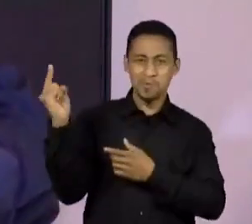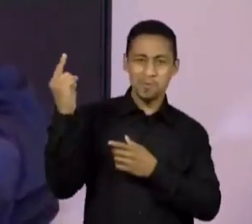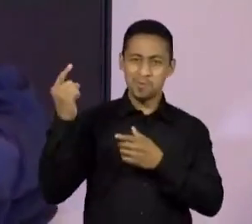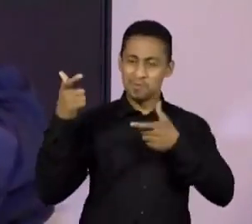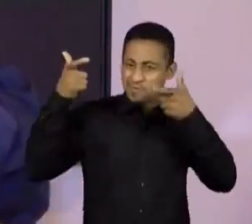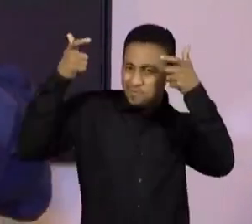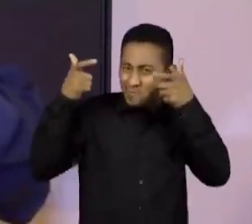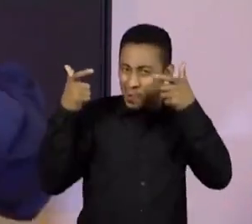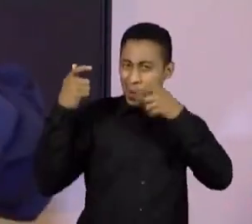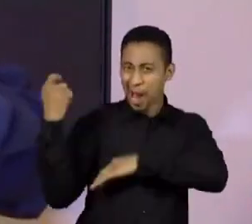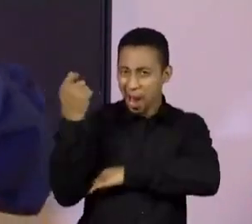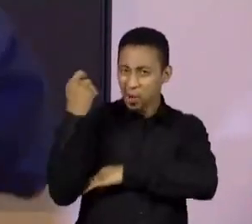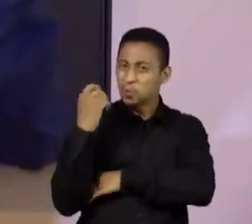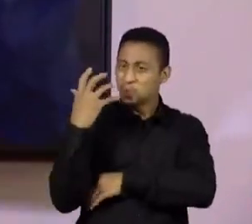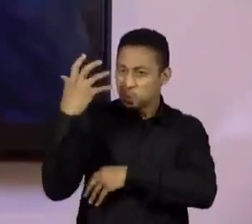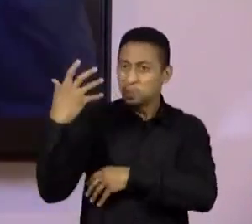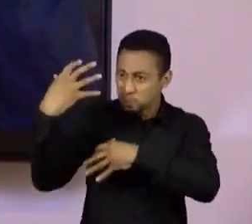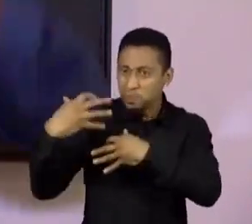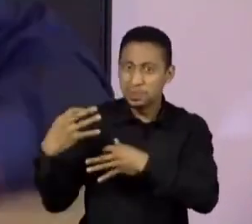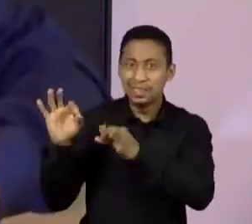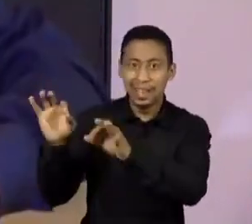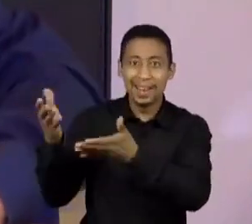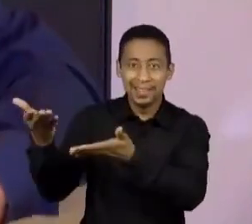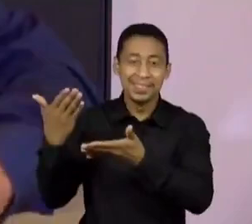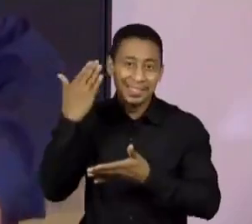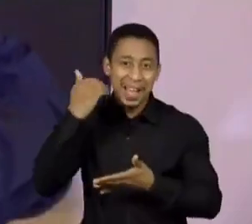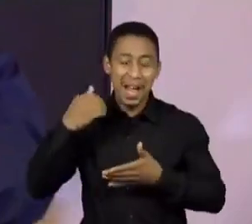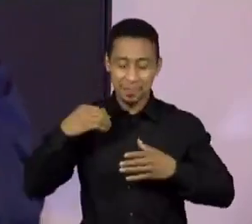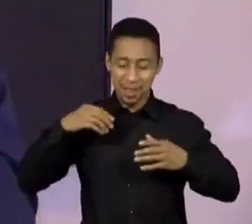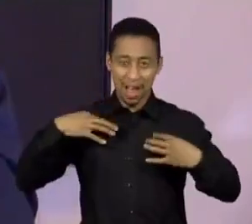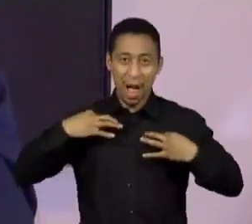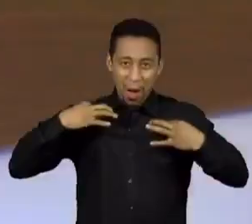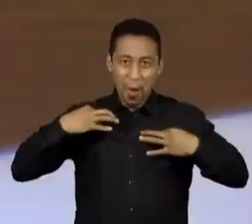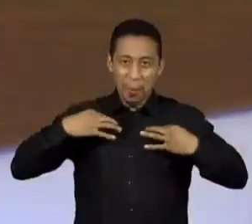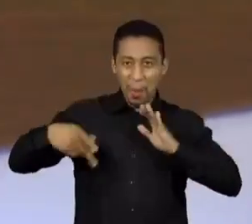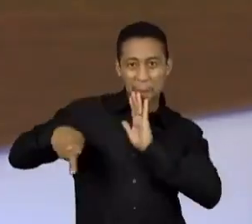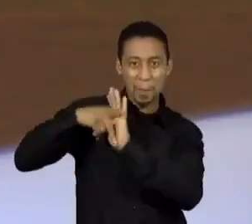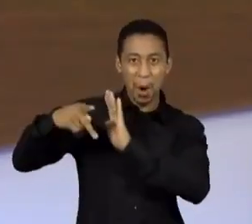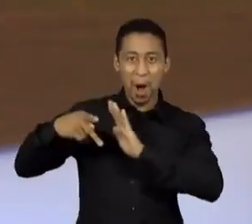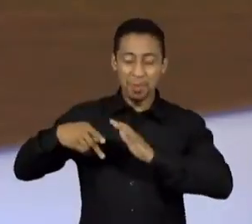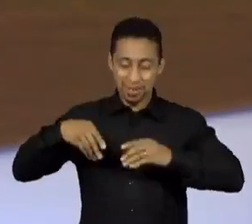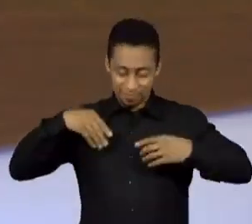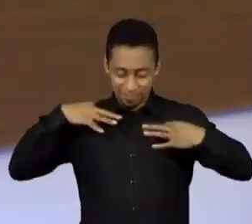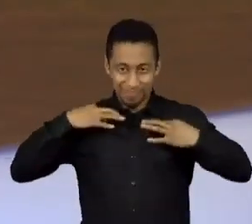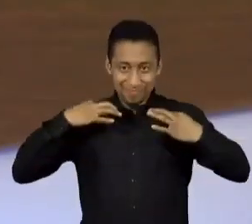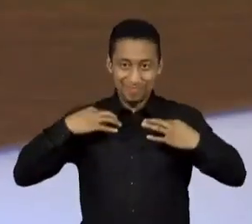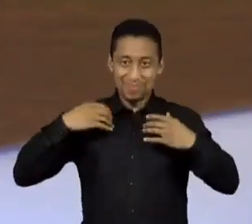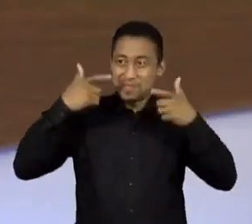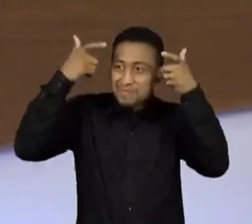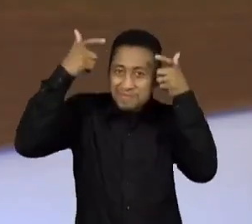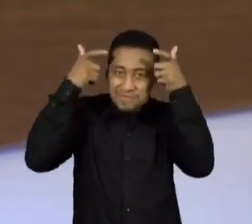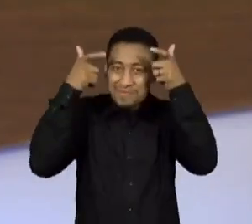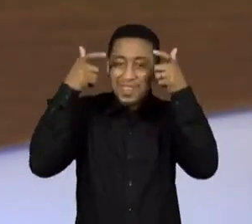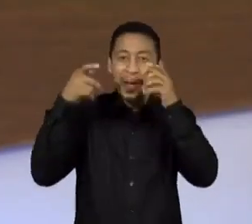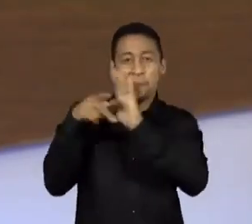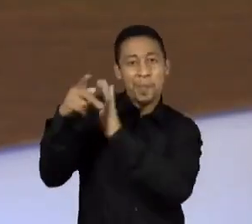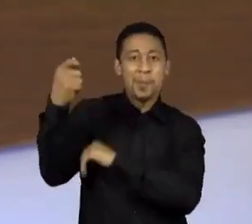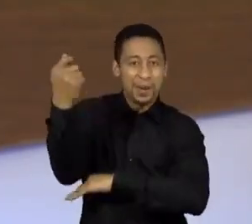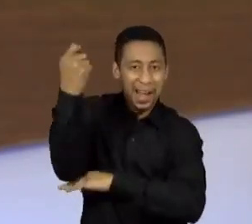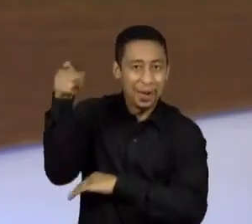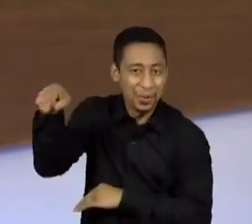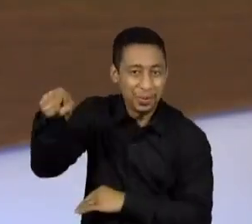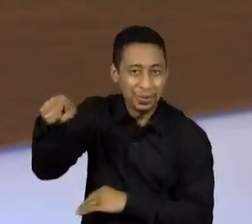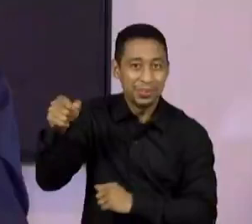piochado... é aquele que anda com traje... bobaixa e coisas mais... aquela roupa de